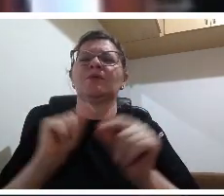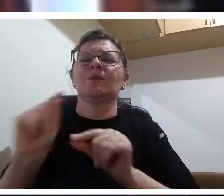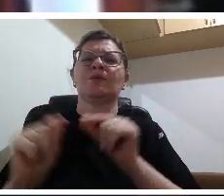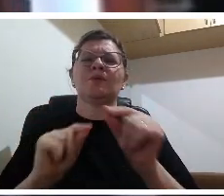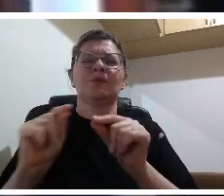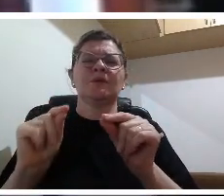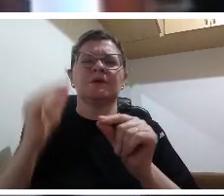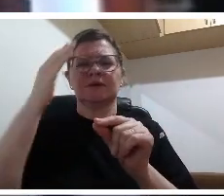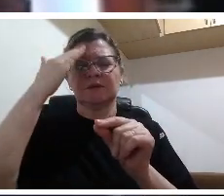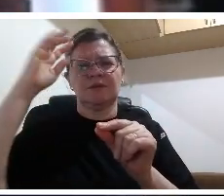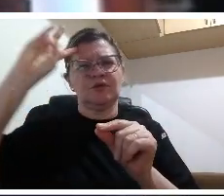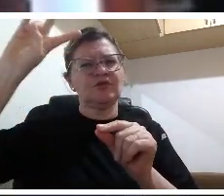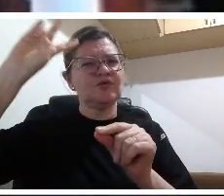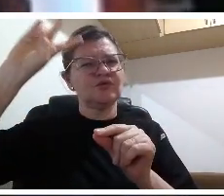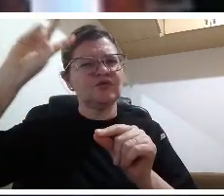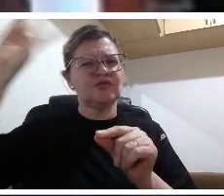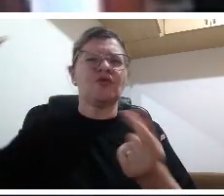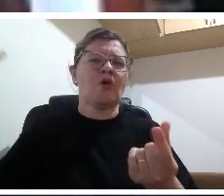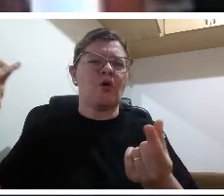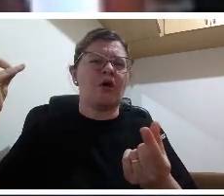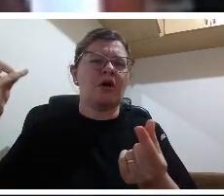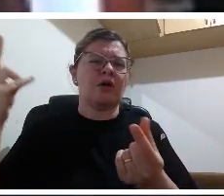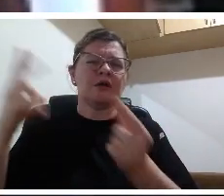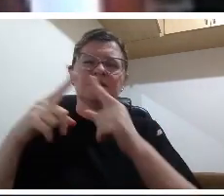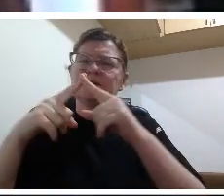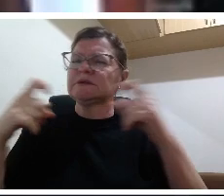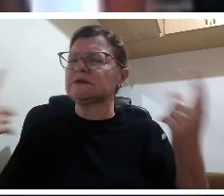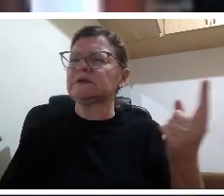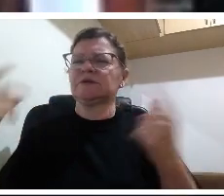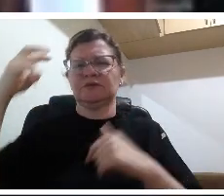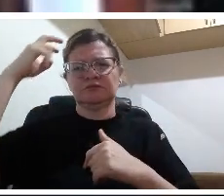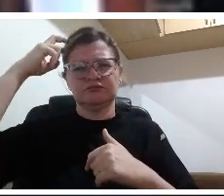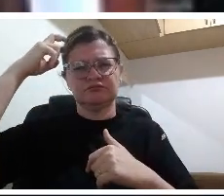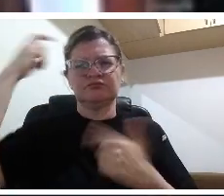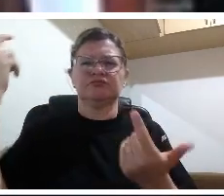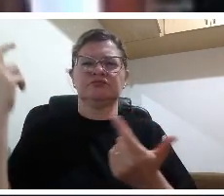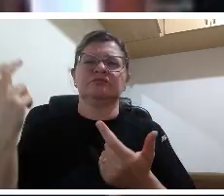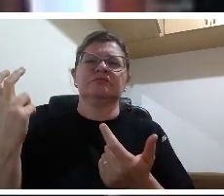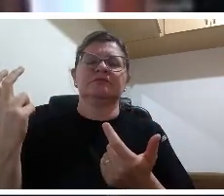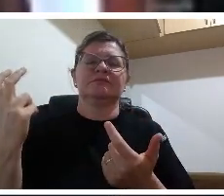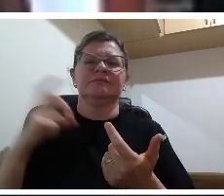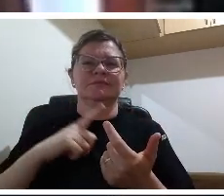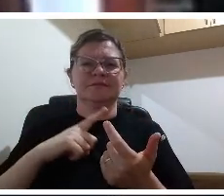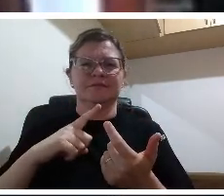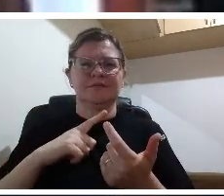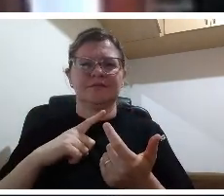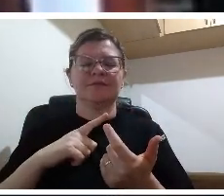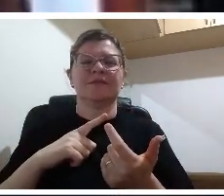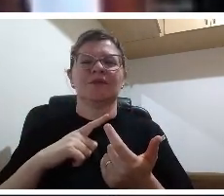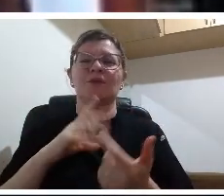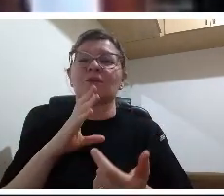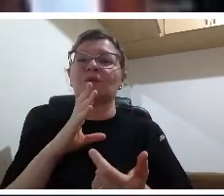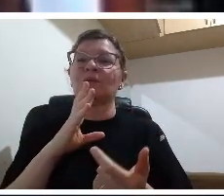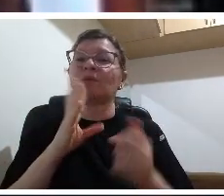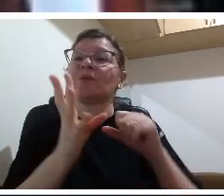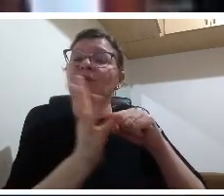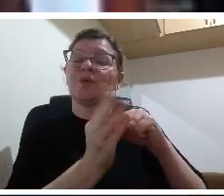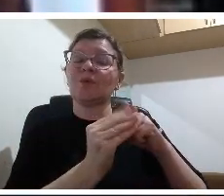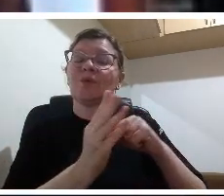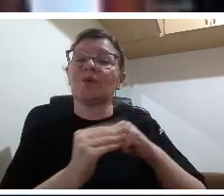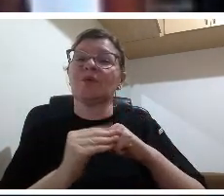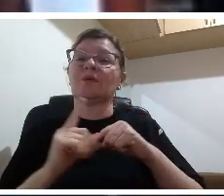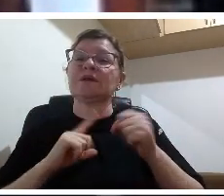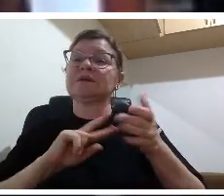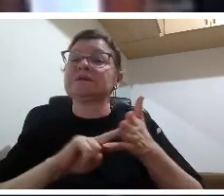histórico porque ele é produto histórico mas também com um sentido para o aluno o que diz para mim enquanto aluno